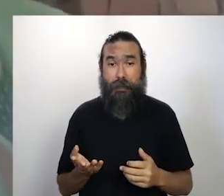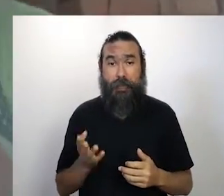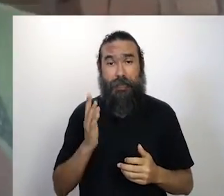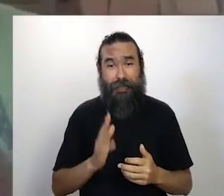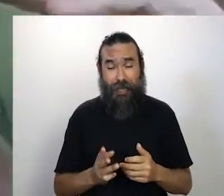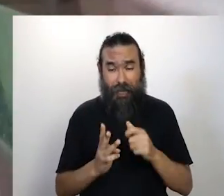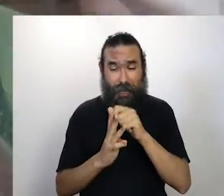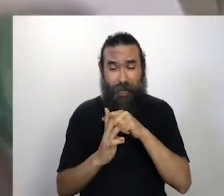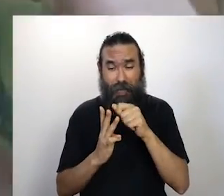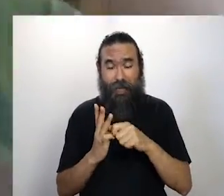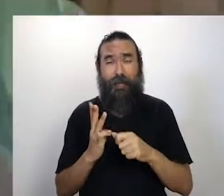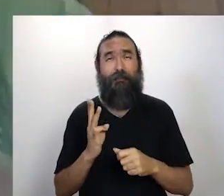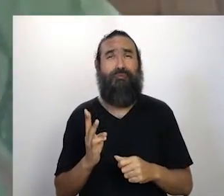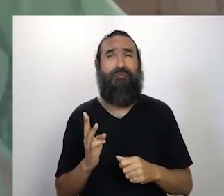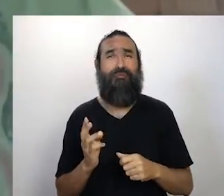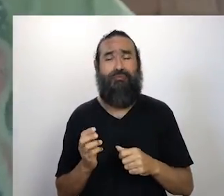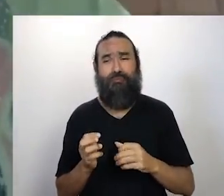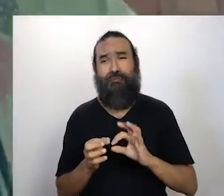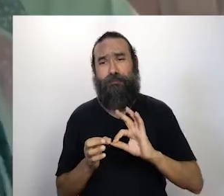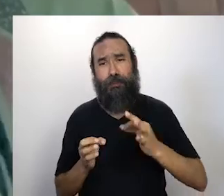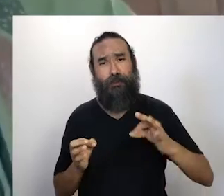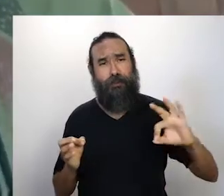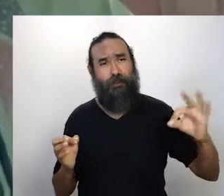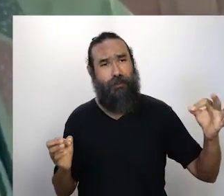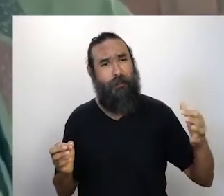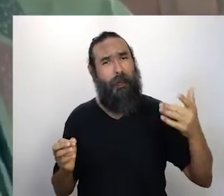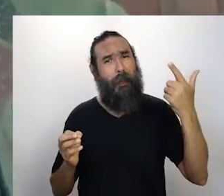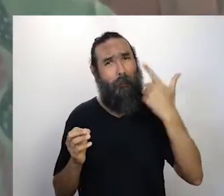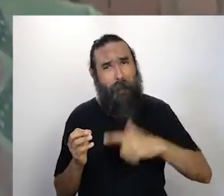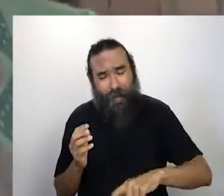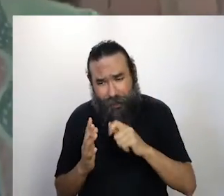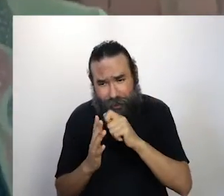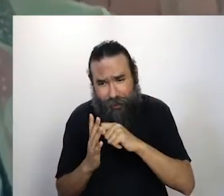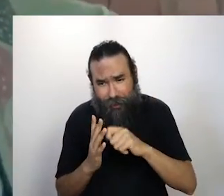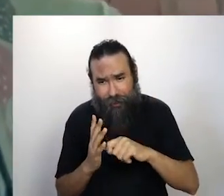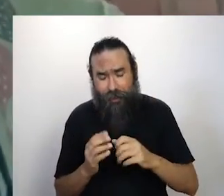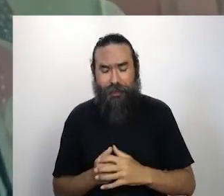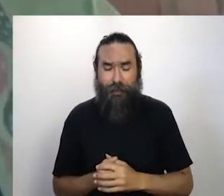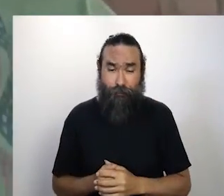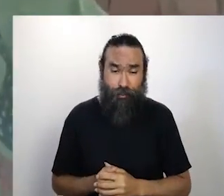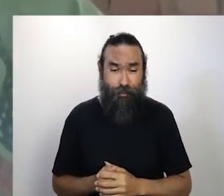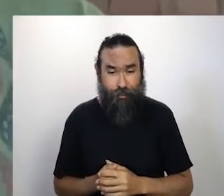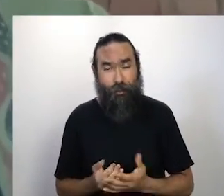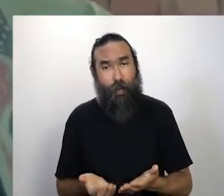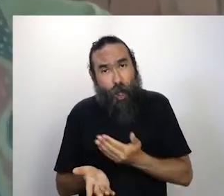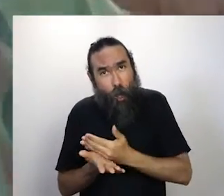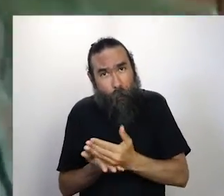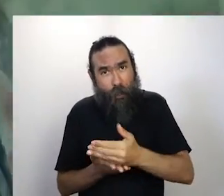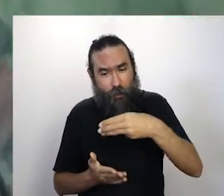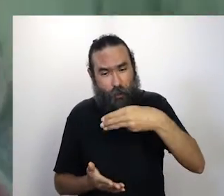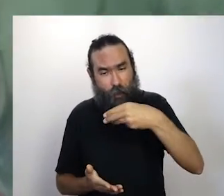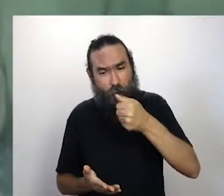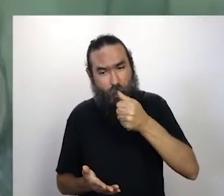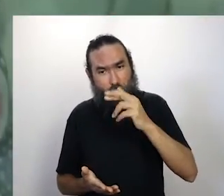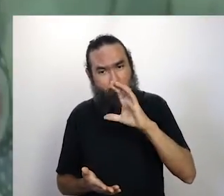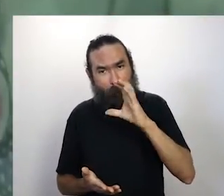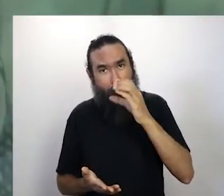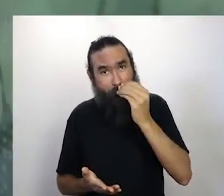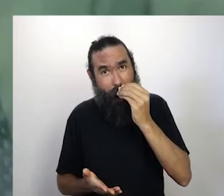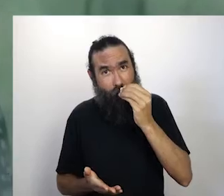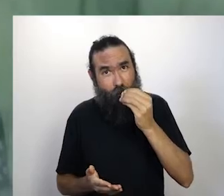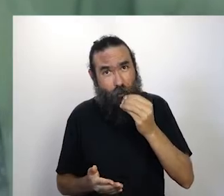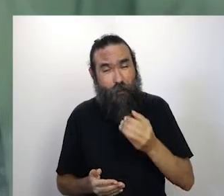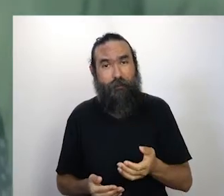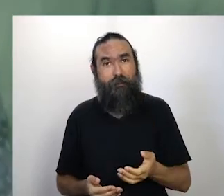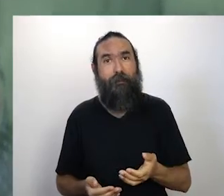puxa, três meses é muito, né? Imagine, daqui três meses, né? Aí, a gente estava em março, e eu tinha uma viagem, por